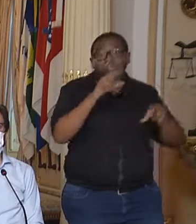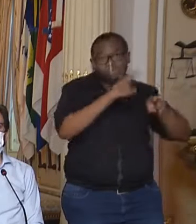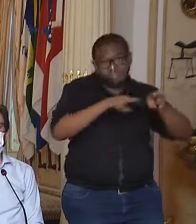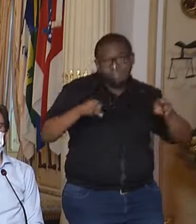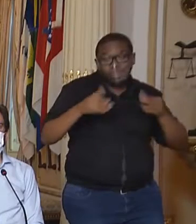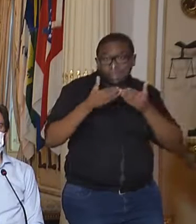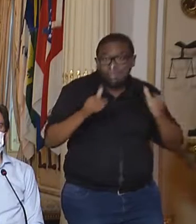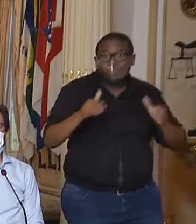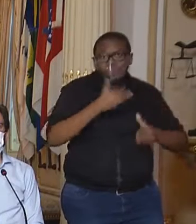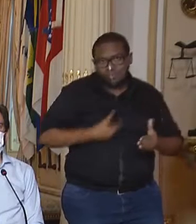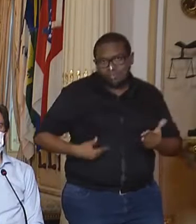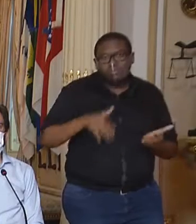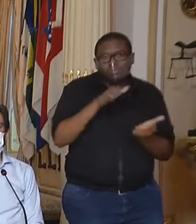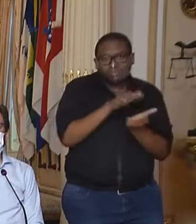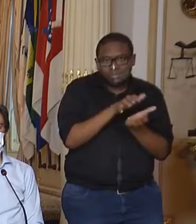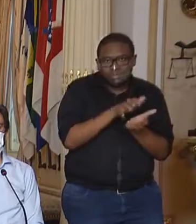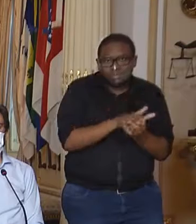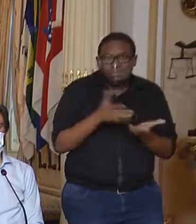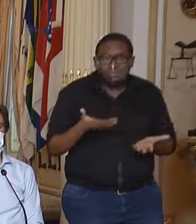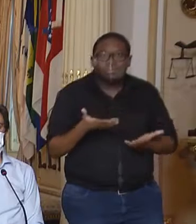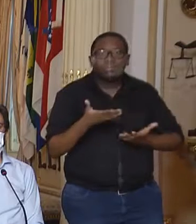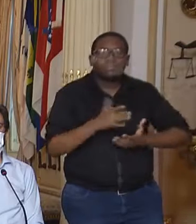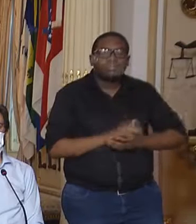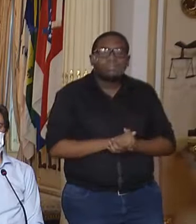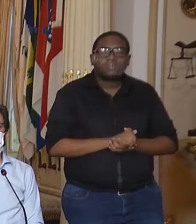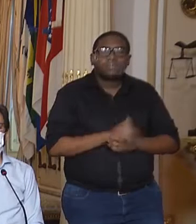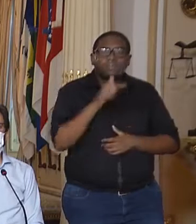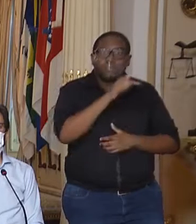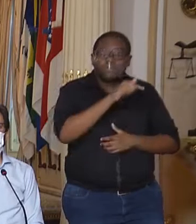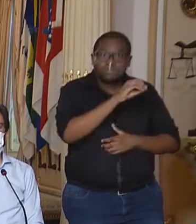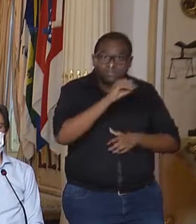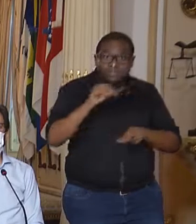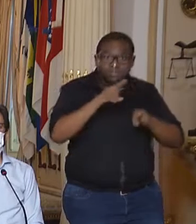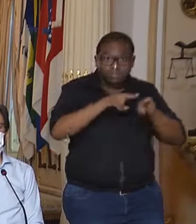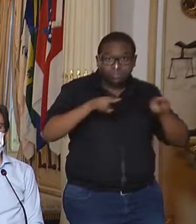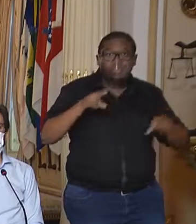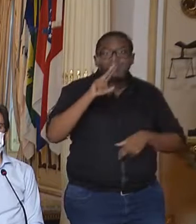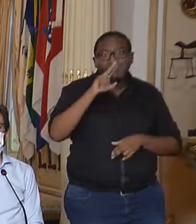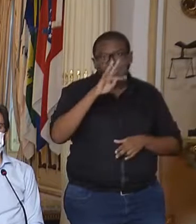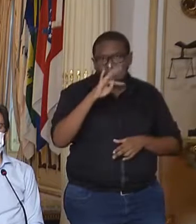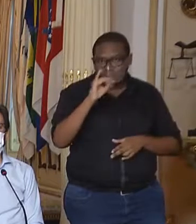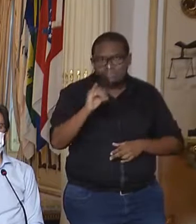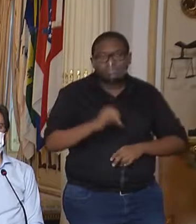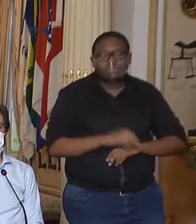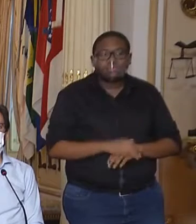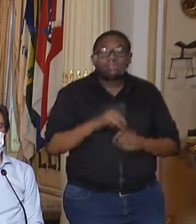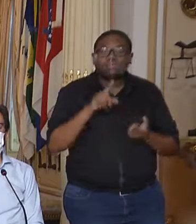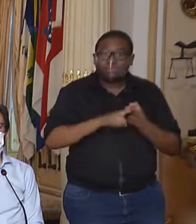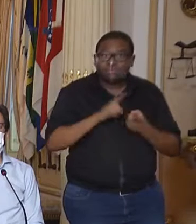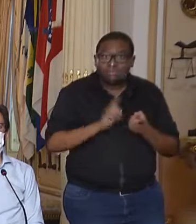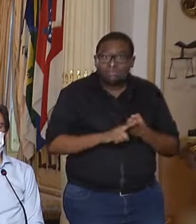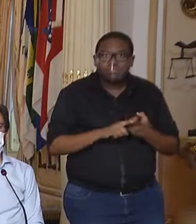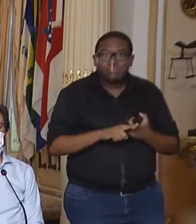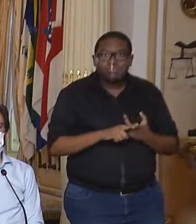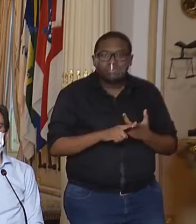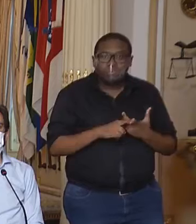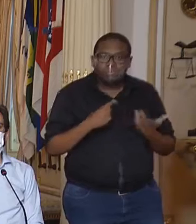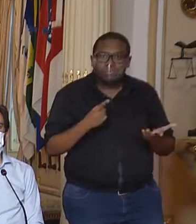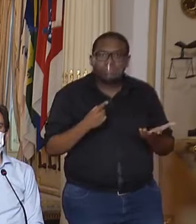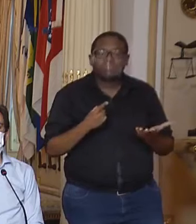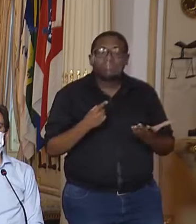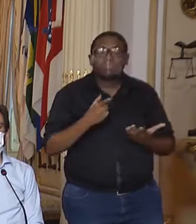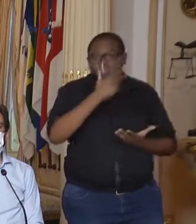Pernambuco, sendo mais de 700 leitos de UTI. Também é reflexo do grande esforço feito